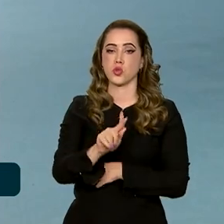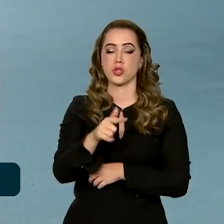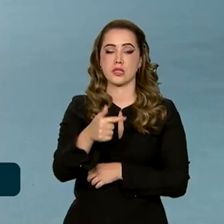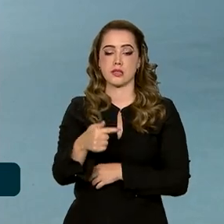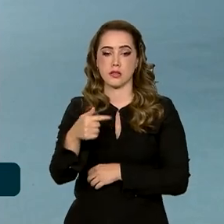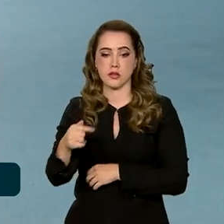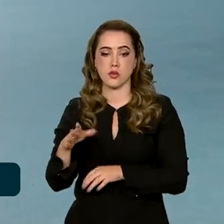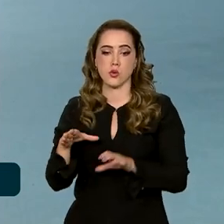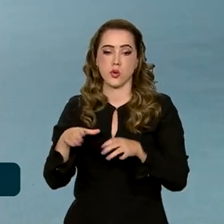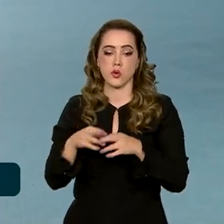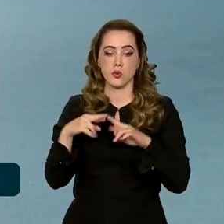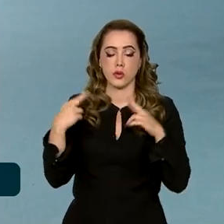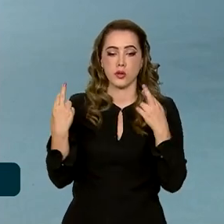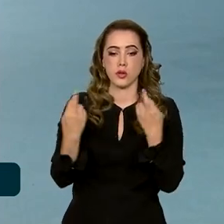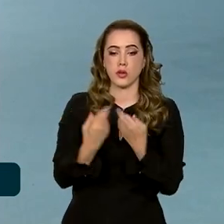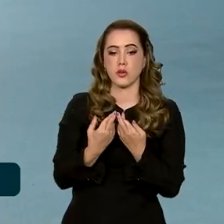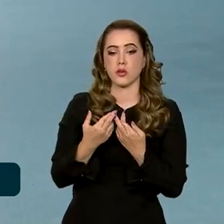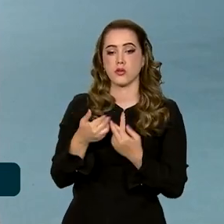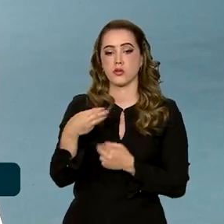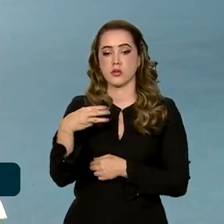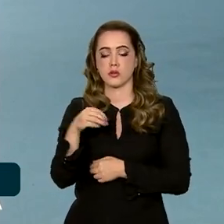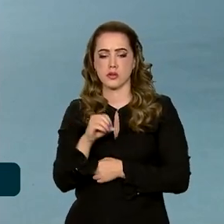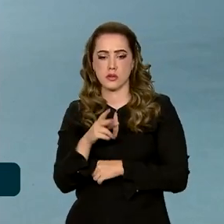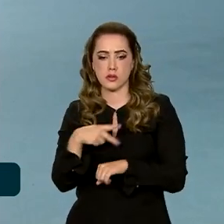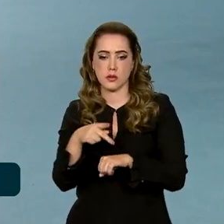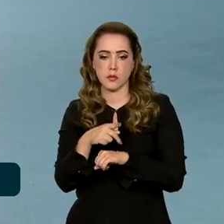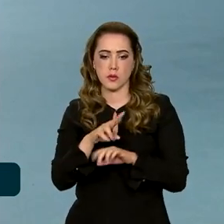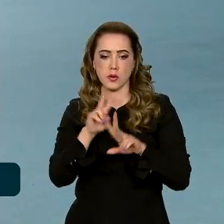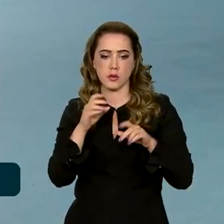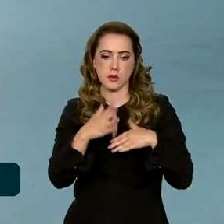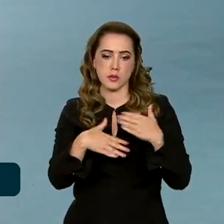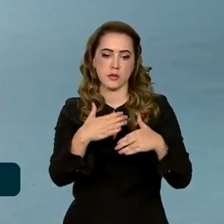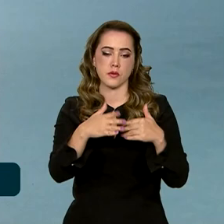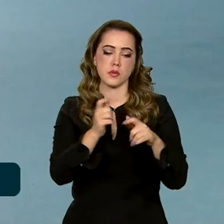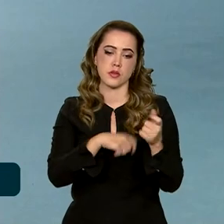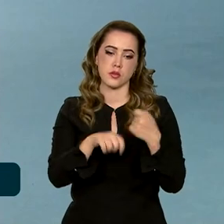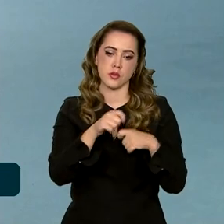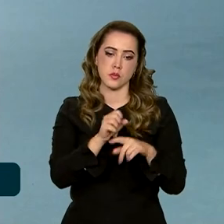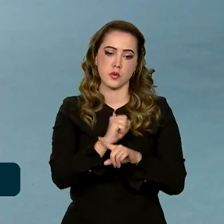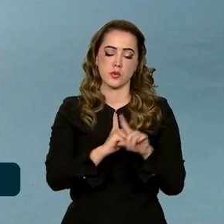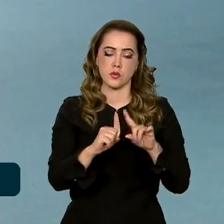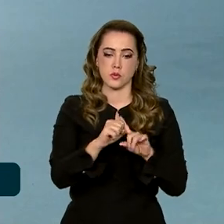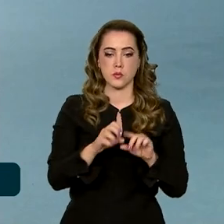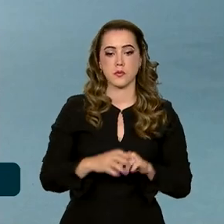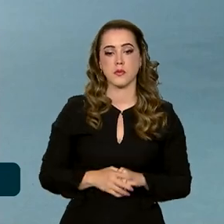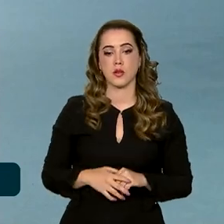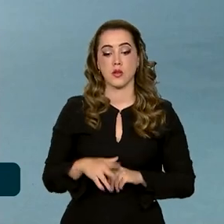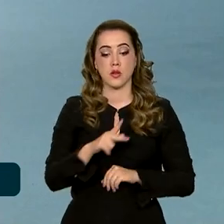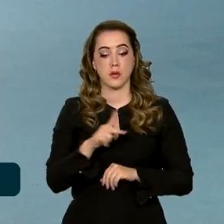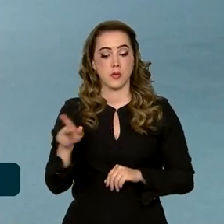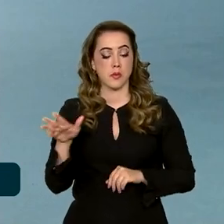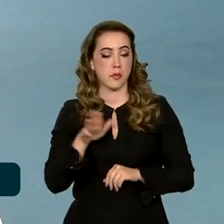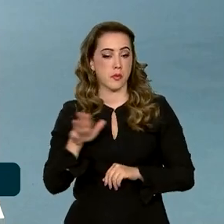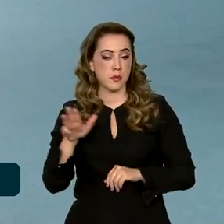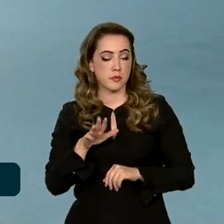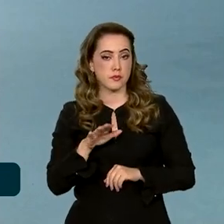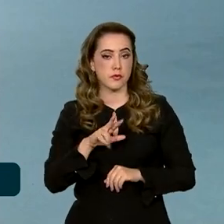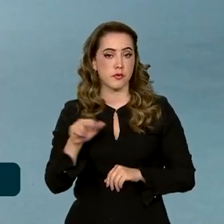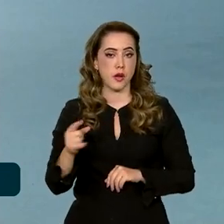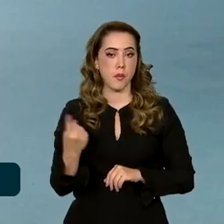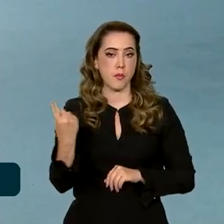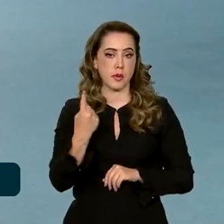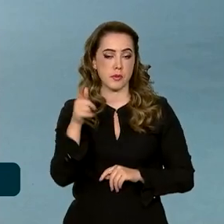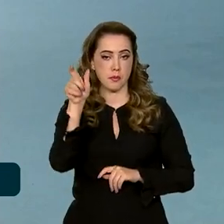reúne mais de 130 países para discutir o desenvolvimento econômico e social. O presidente Lula será o